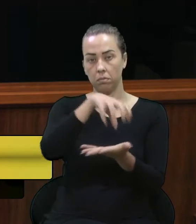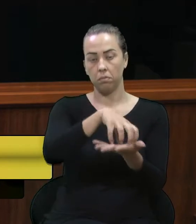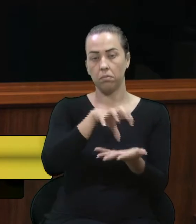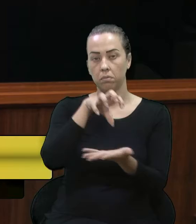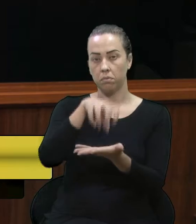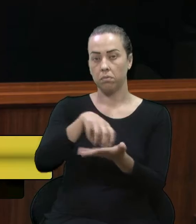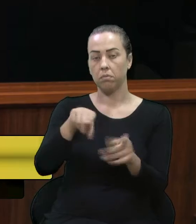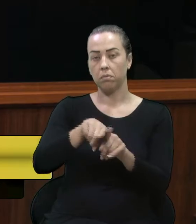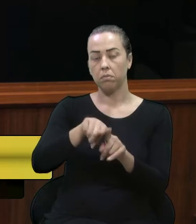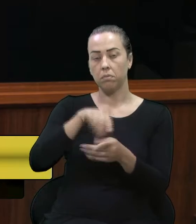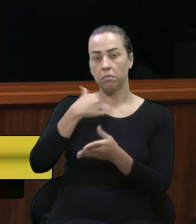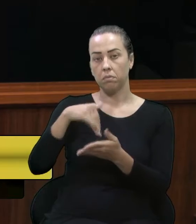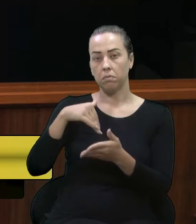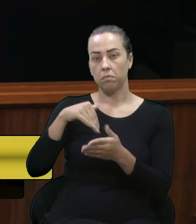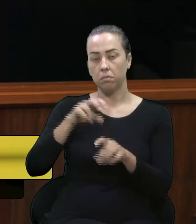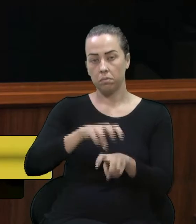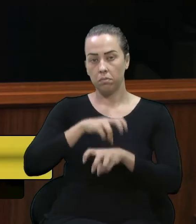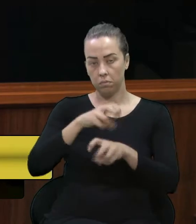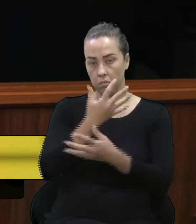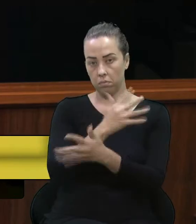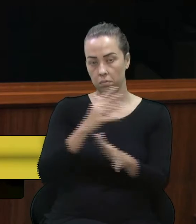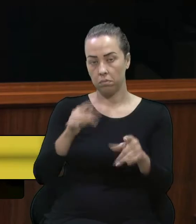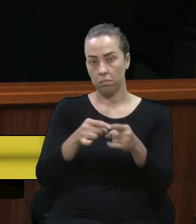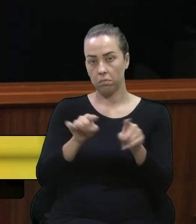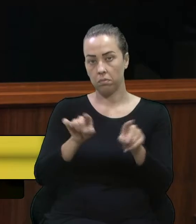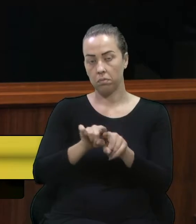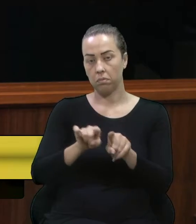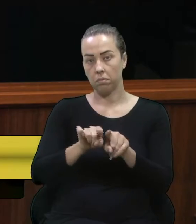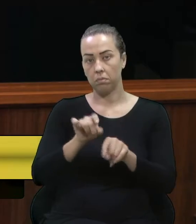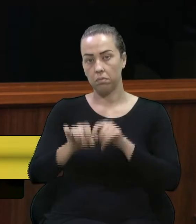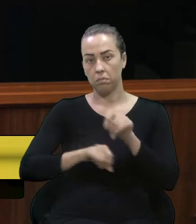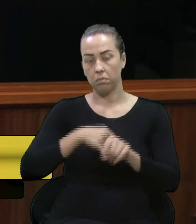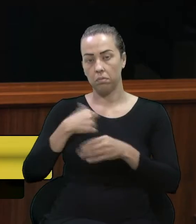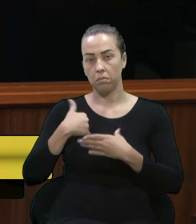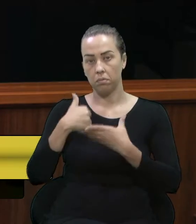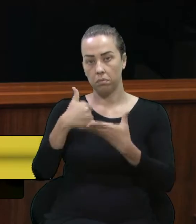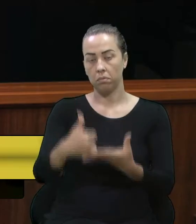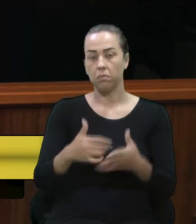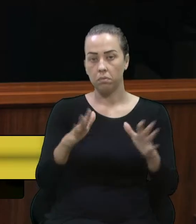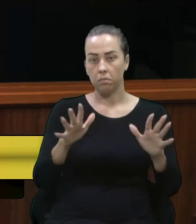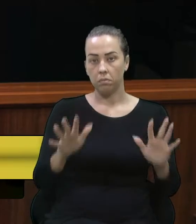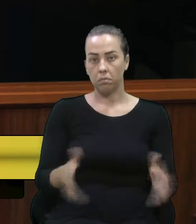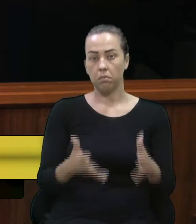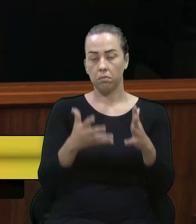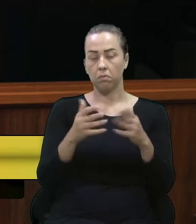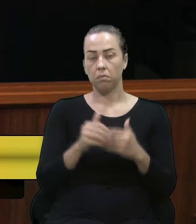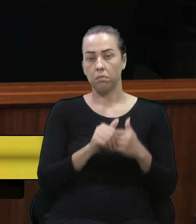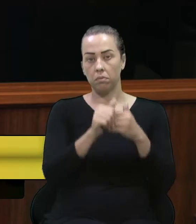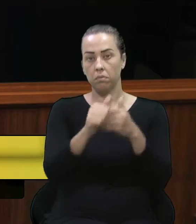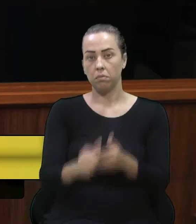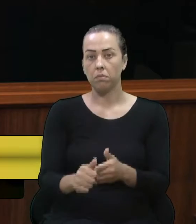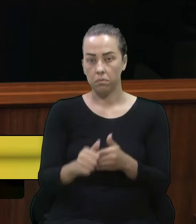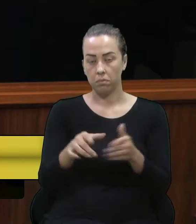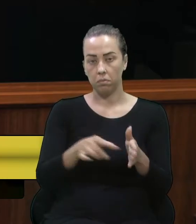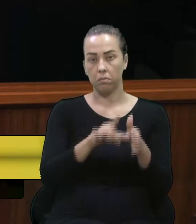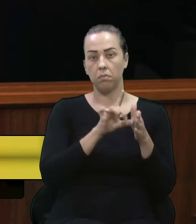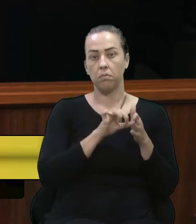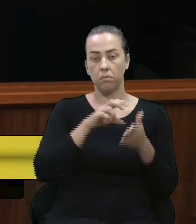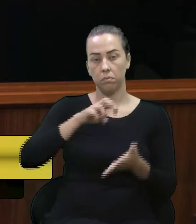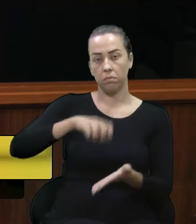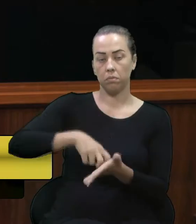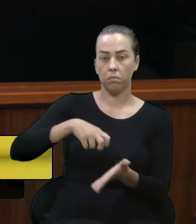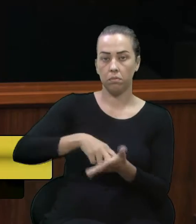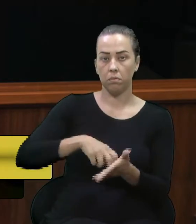a Secretaria de Agricultura, a Secretaria do Meio Ambiente, mas que apoiem, que incentivem e que orientem antes de punir.